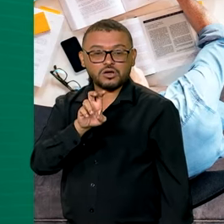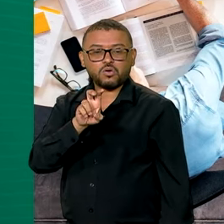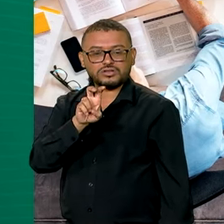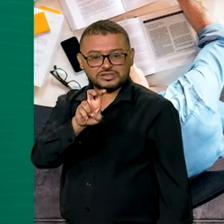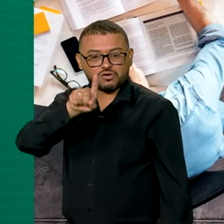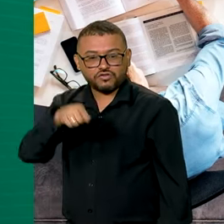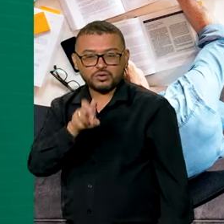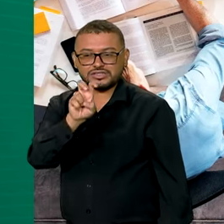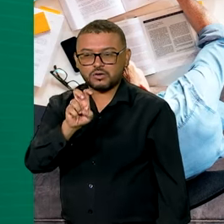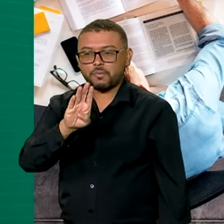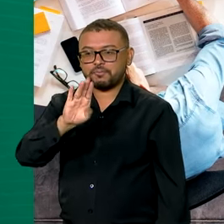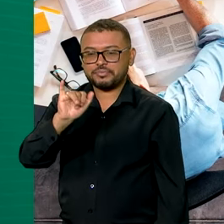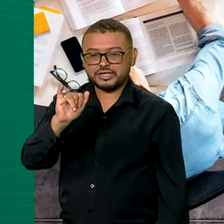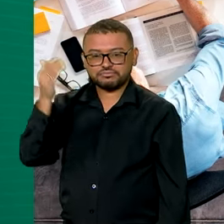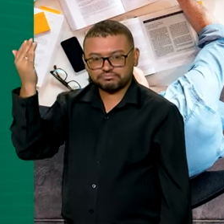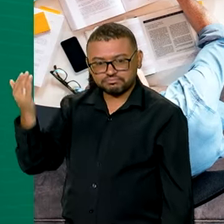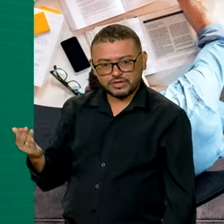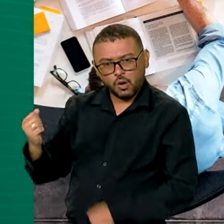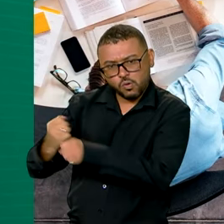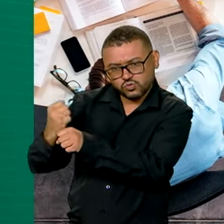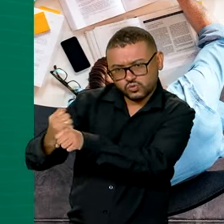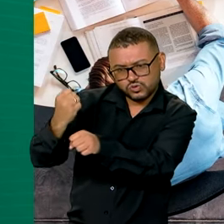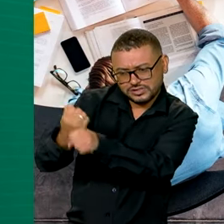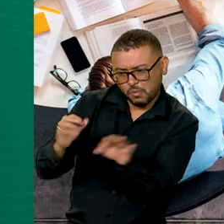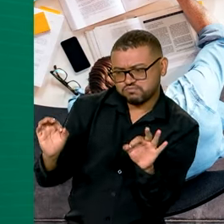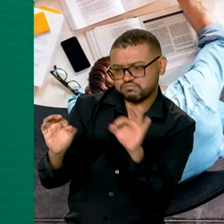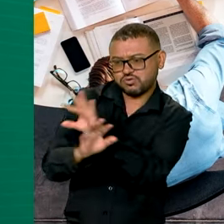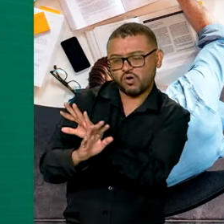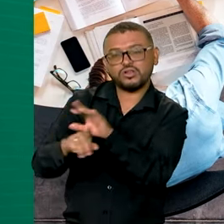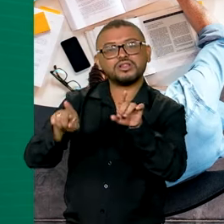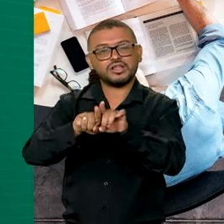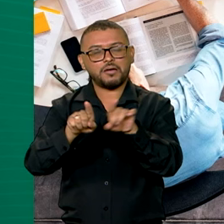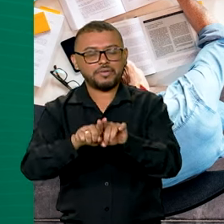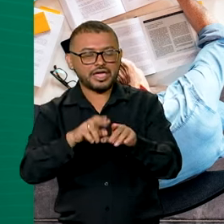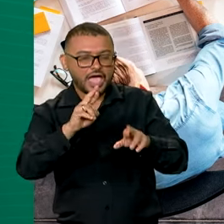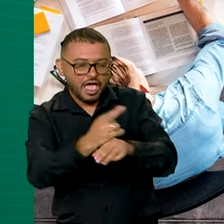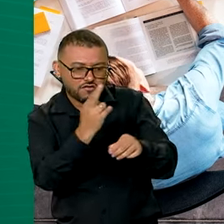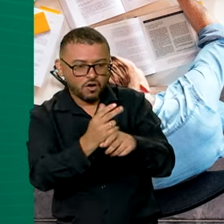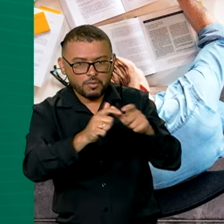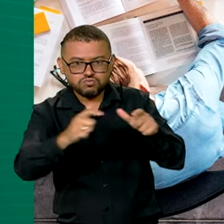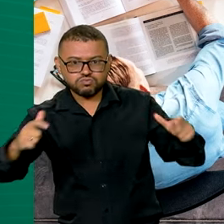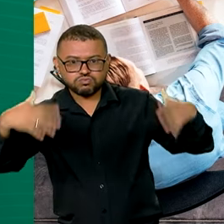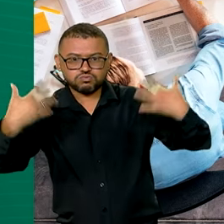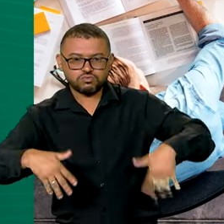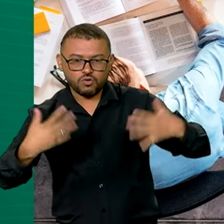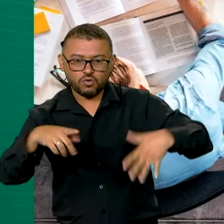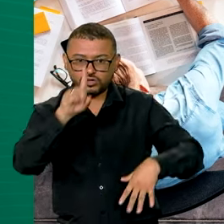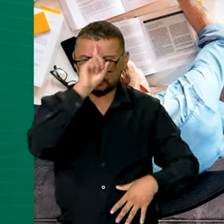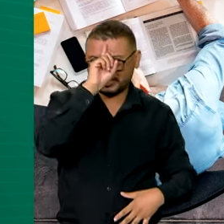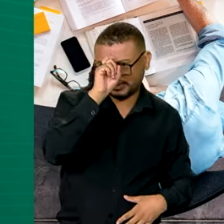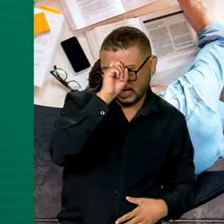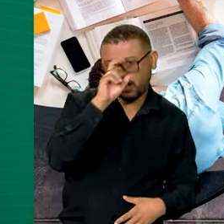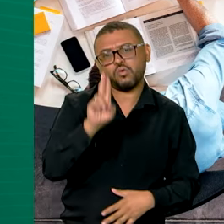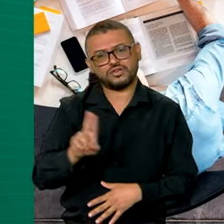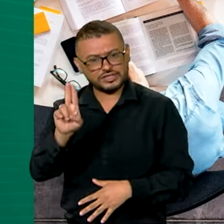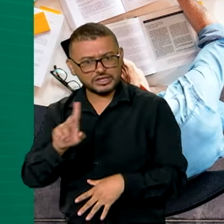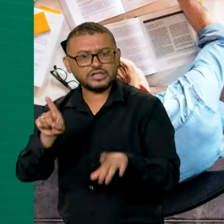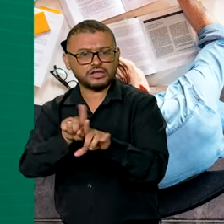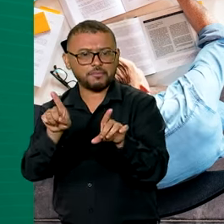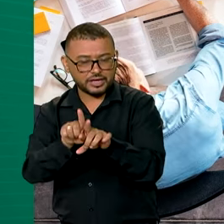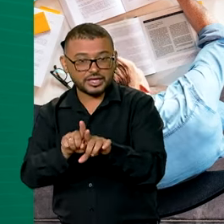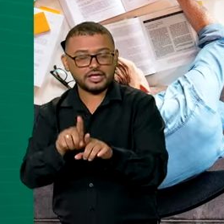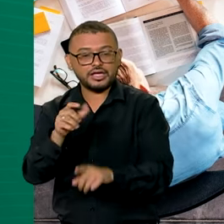milhões de reais em obras de consolidação e expansão dos campi e hospitais universitários. 3